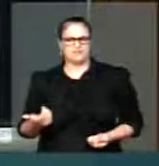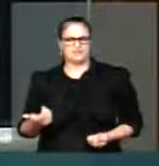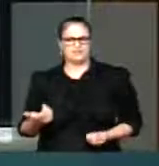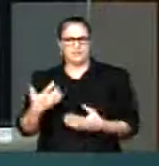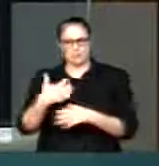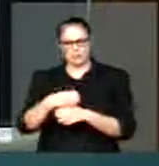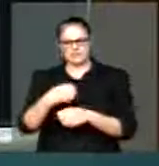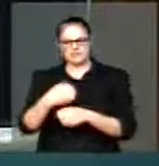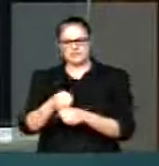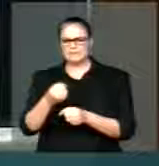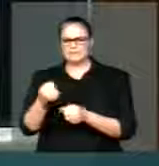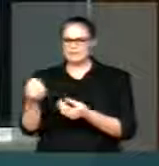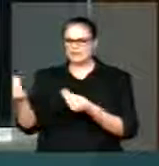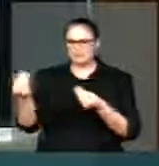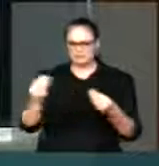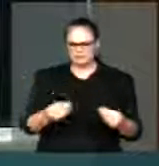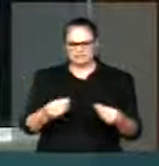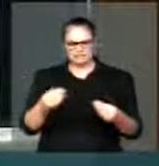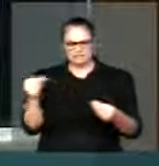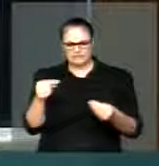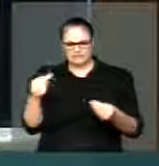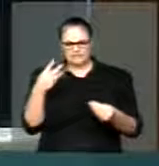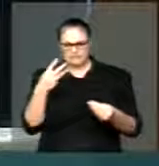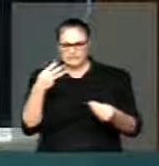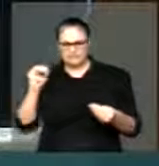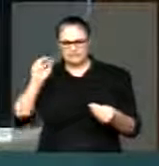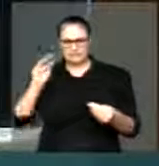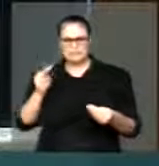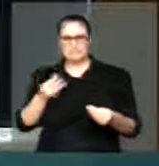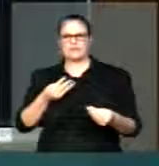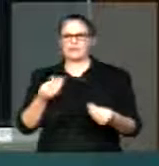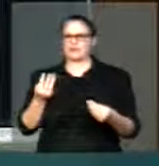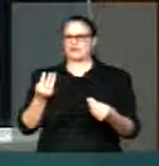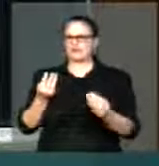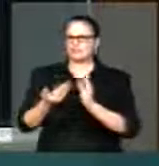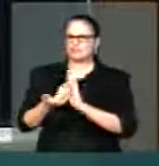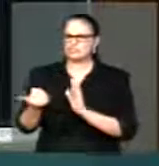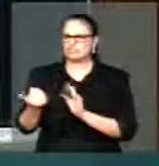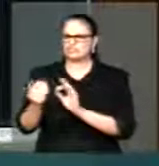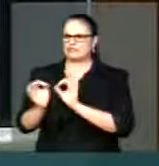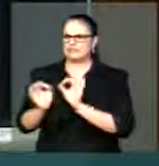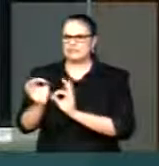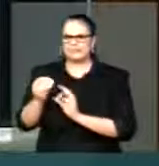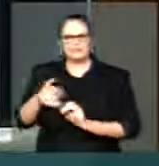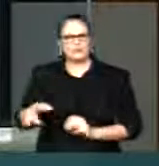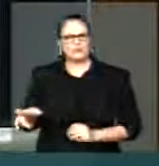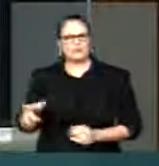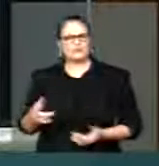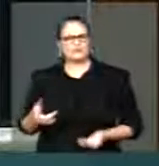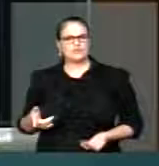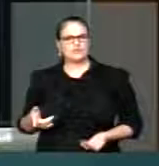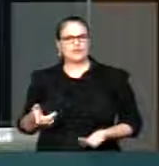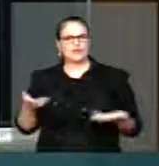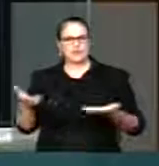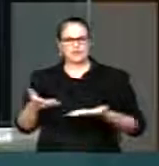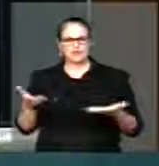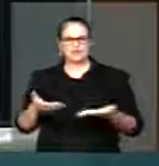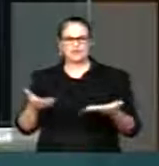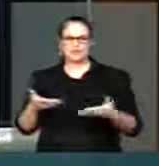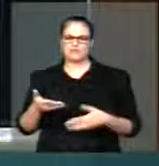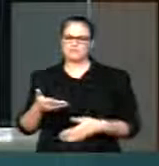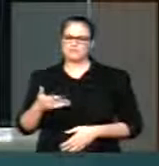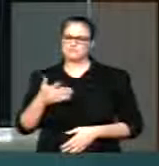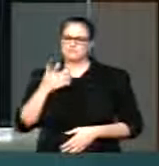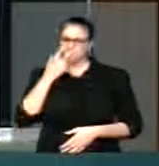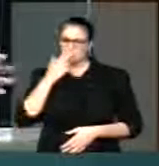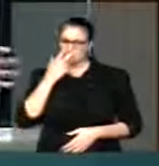com déficit de mais de 30 bilhões e que depois retirou para fazer os ajustes E agora estima-se que o rombo, Sr.